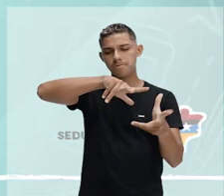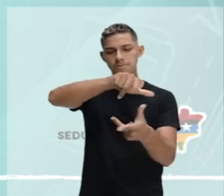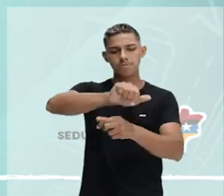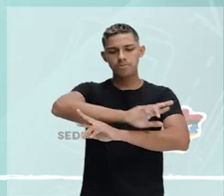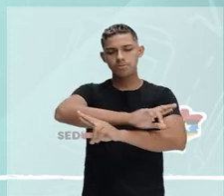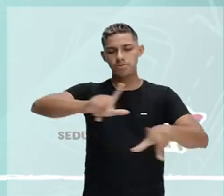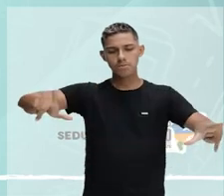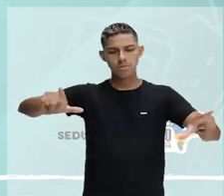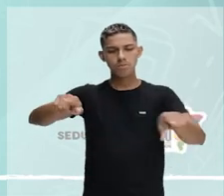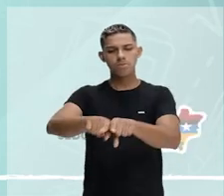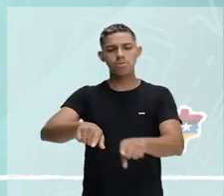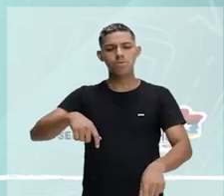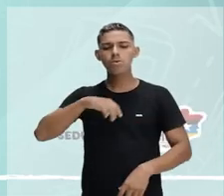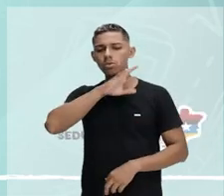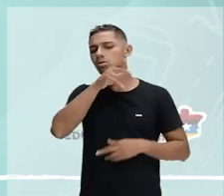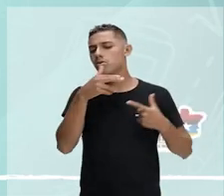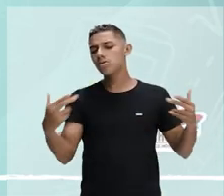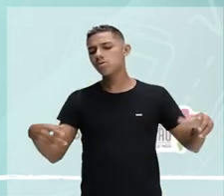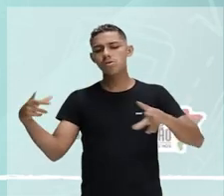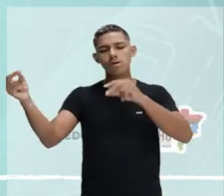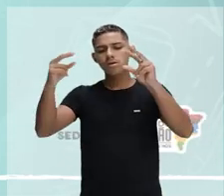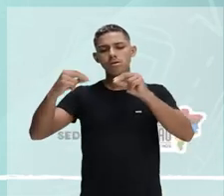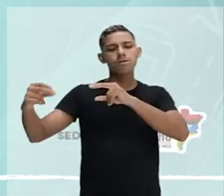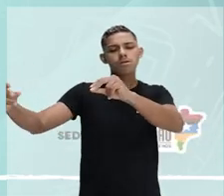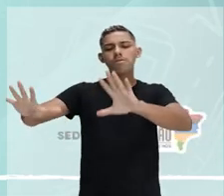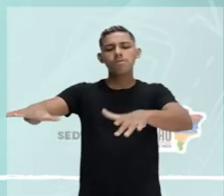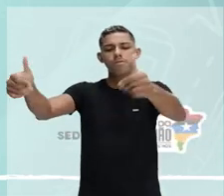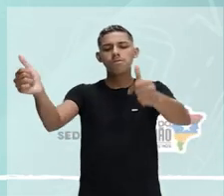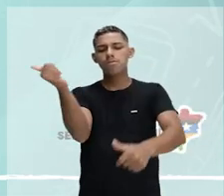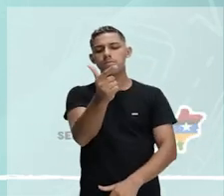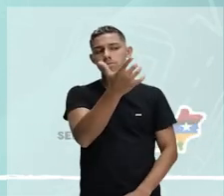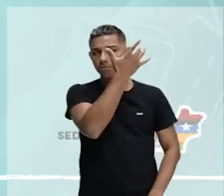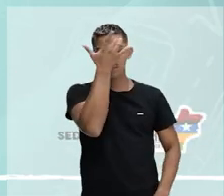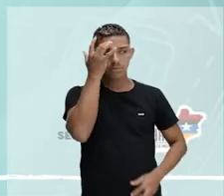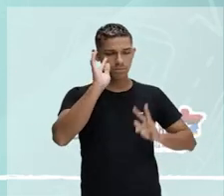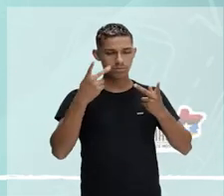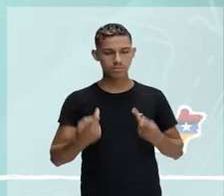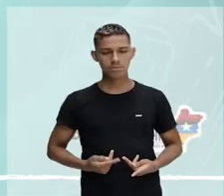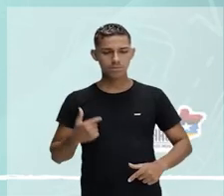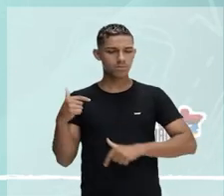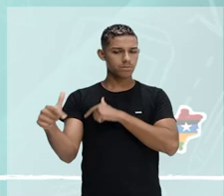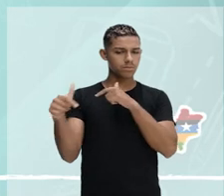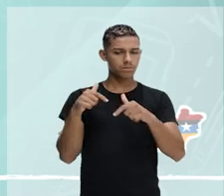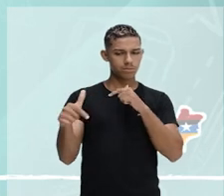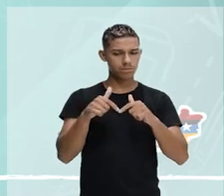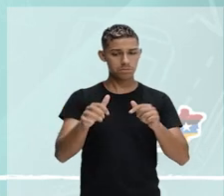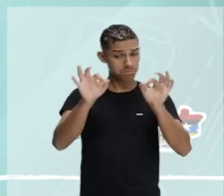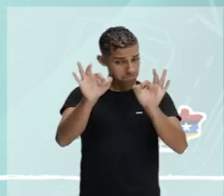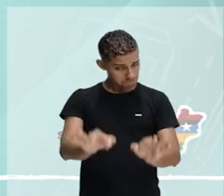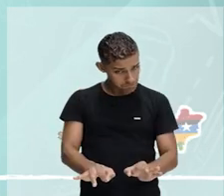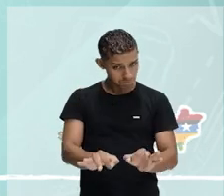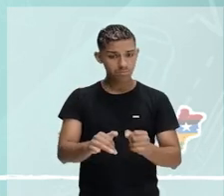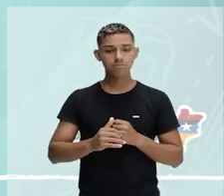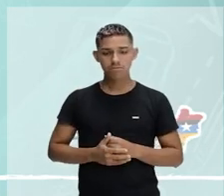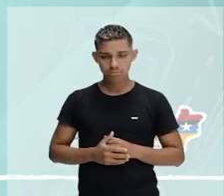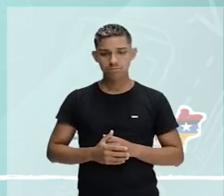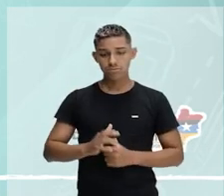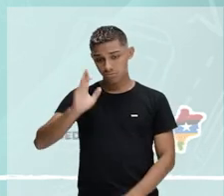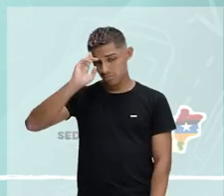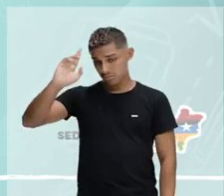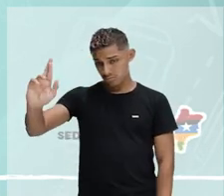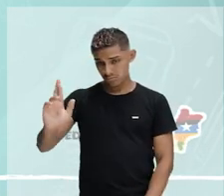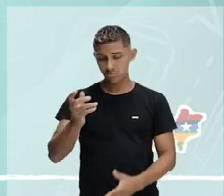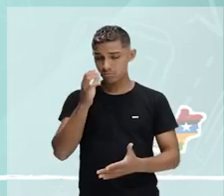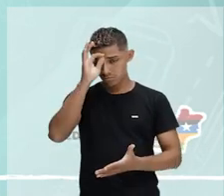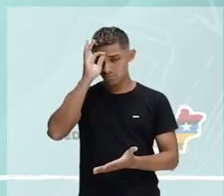melhor do que muita gente. E passavam boa vida, trabalhando honestamente. O diretor dos Correios era